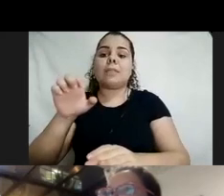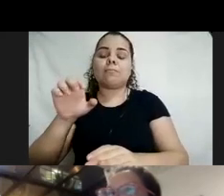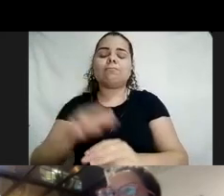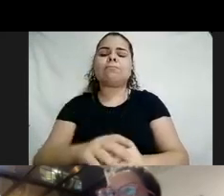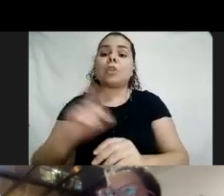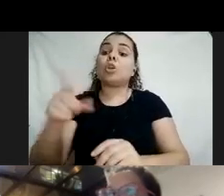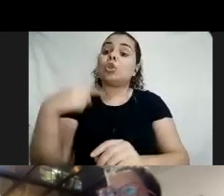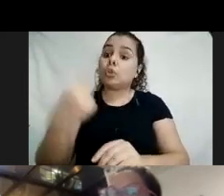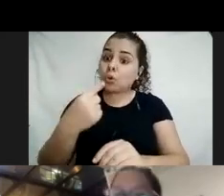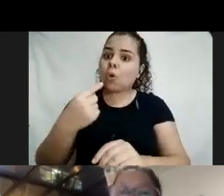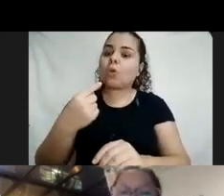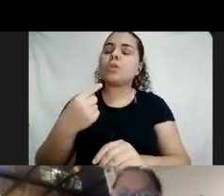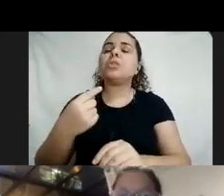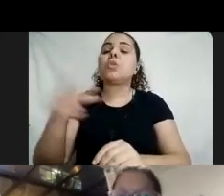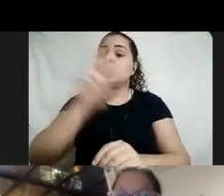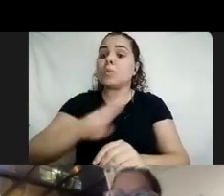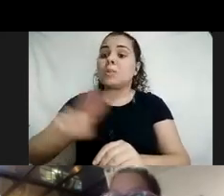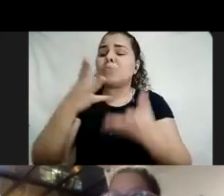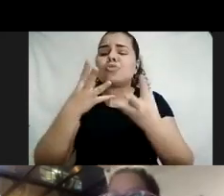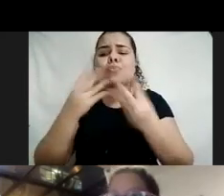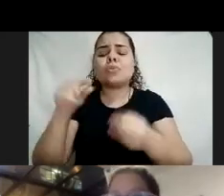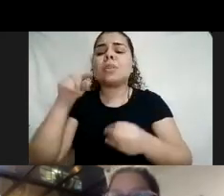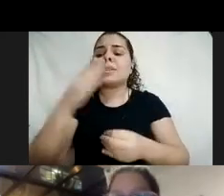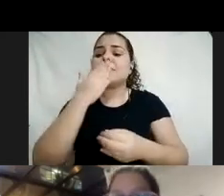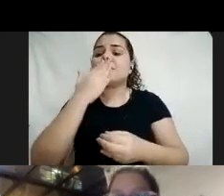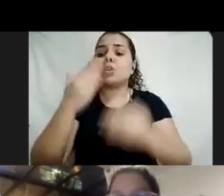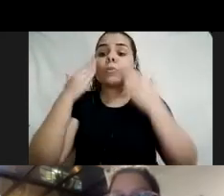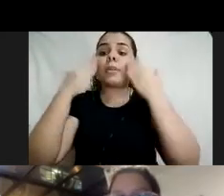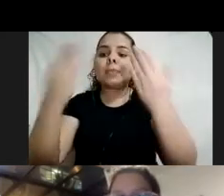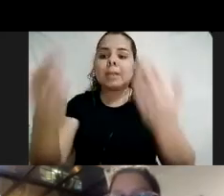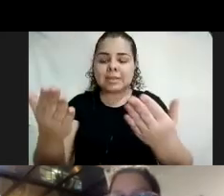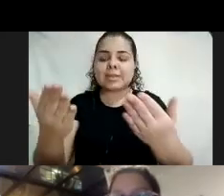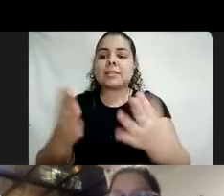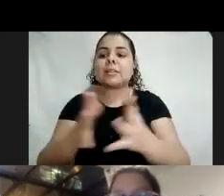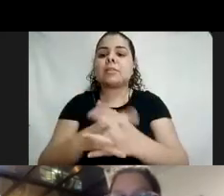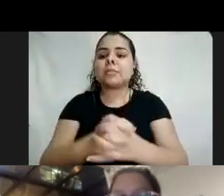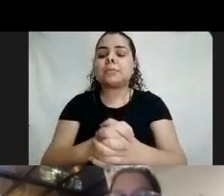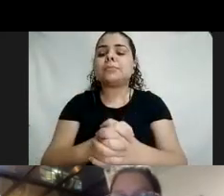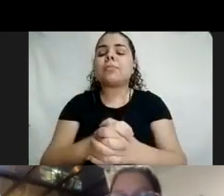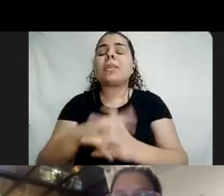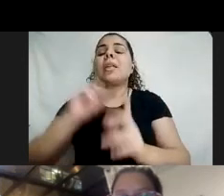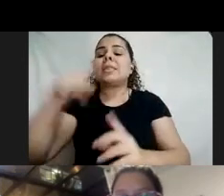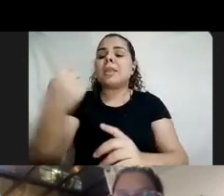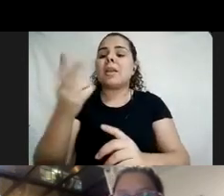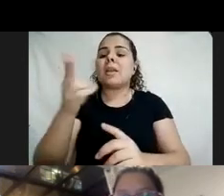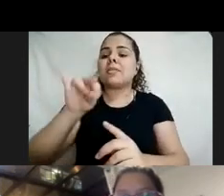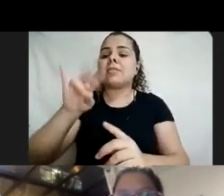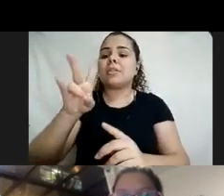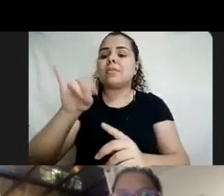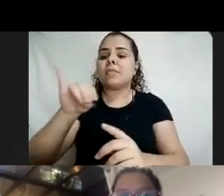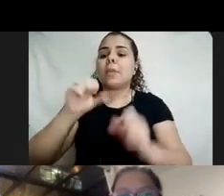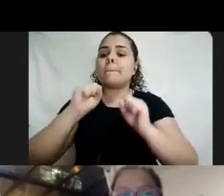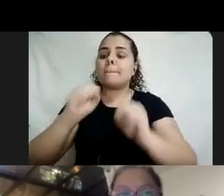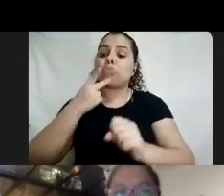de apresentação no AEE. Depois a Vivi pode falar um pouco mais sobre a adaptação dos materiais didáticos da